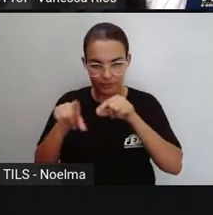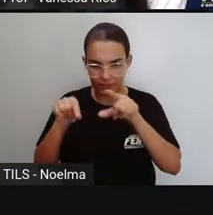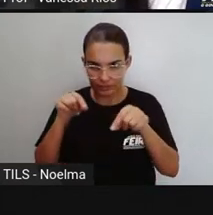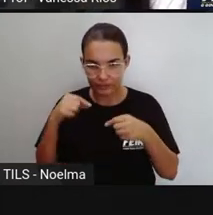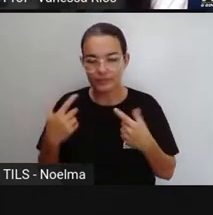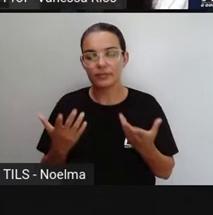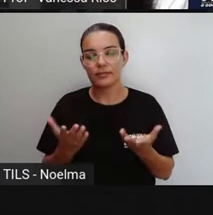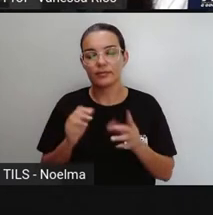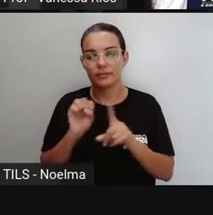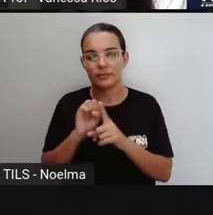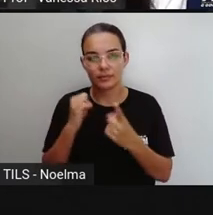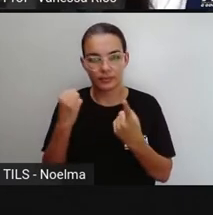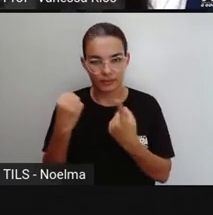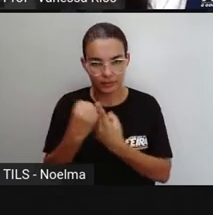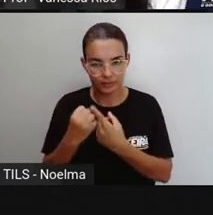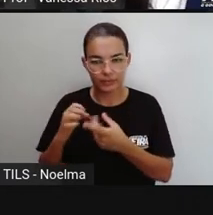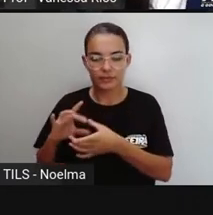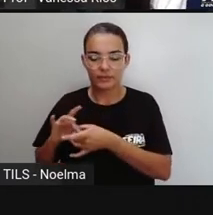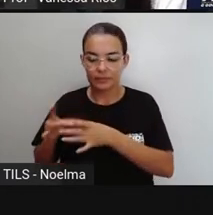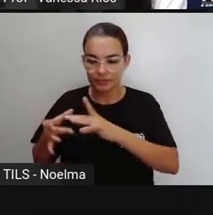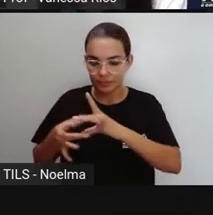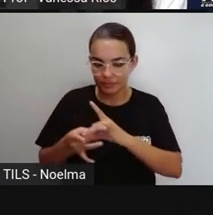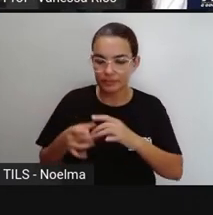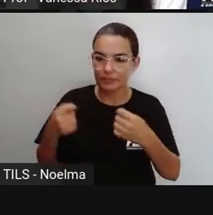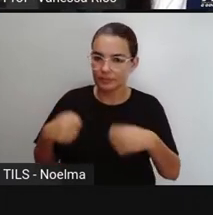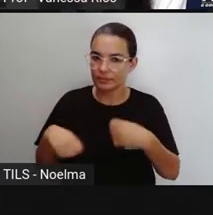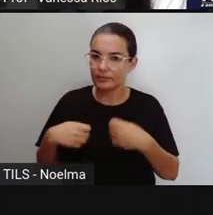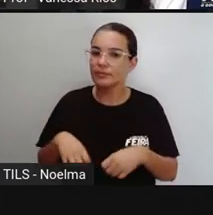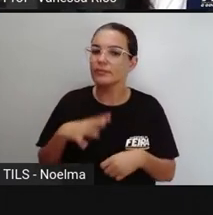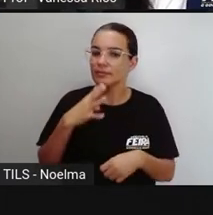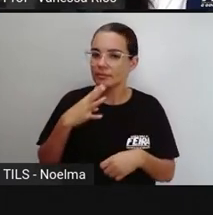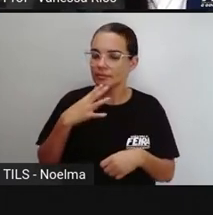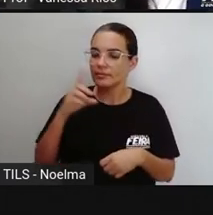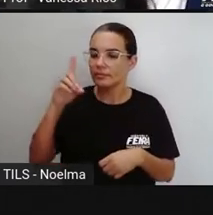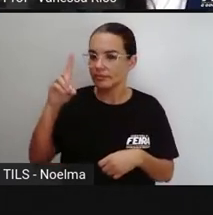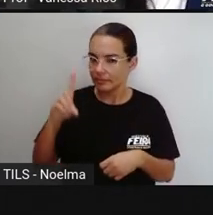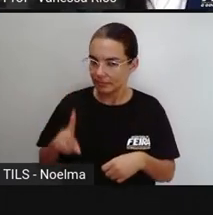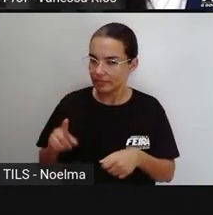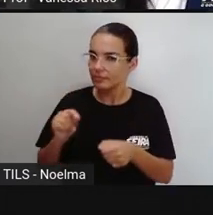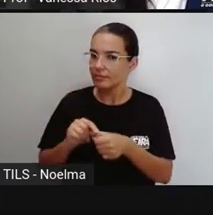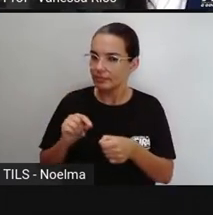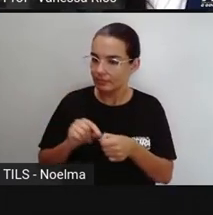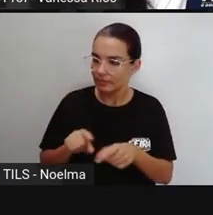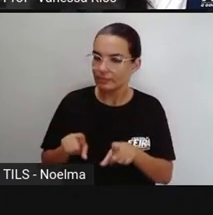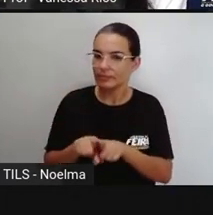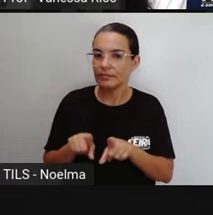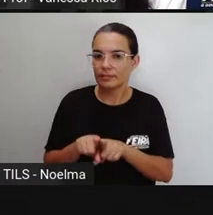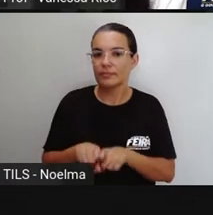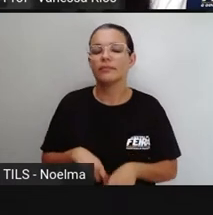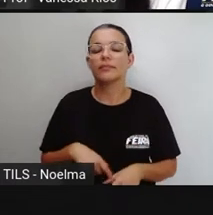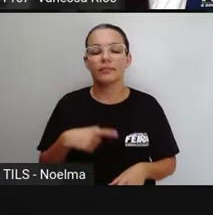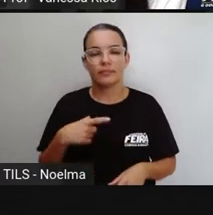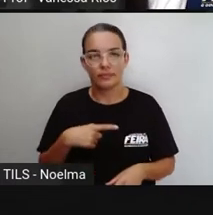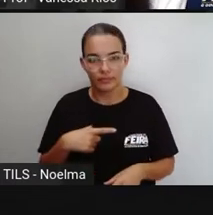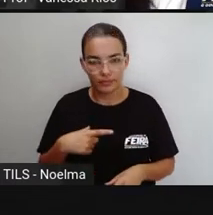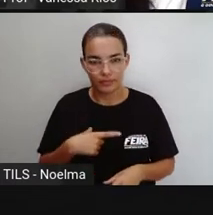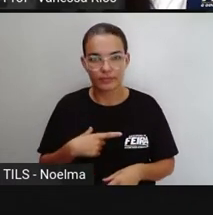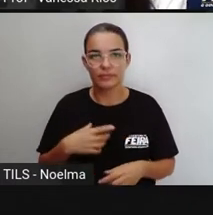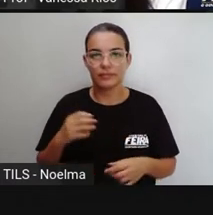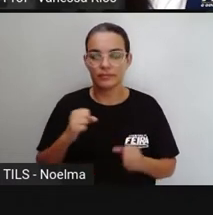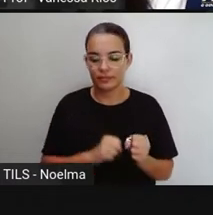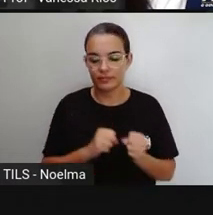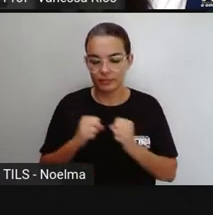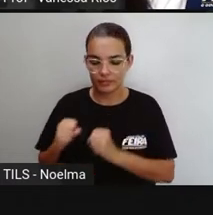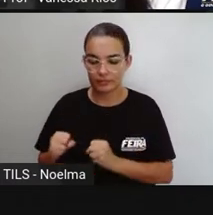contexto social, a gente precisa conhecer os nossos direitos e deveres, então a gente está também exercendo o nosso